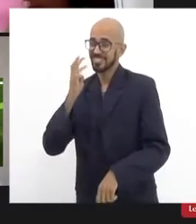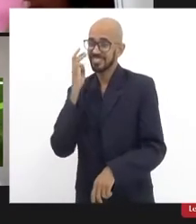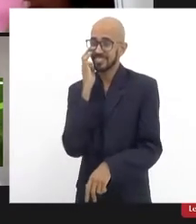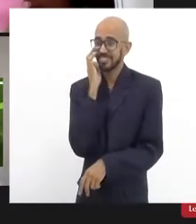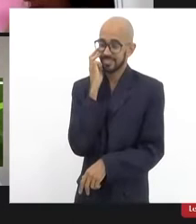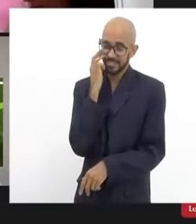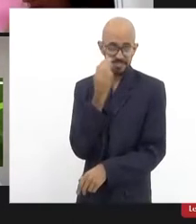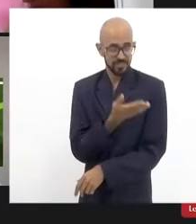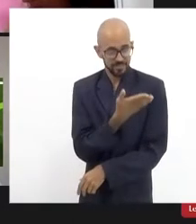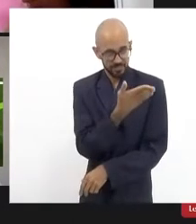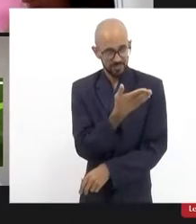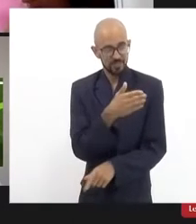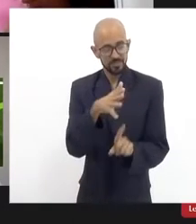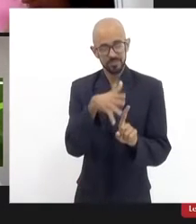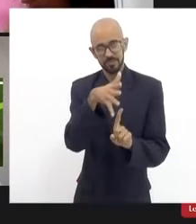sua